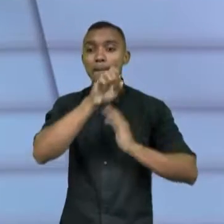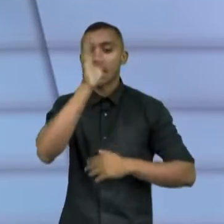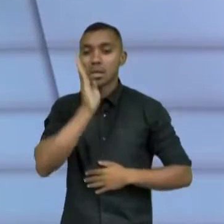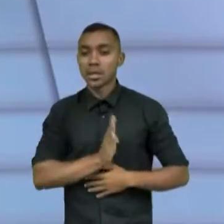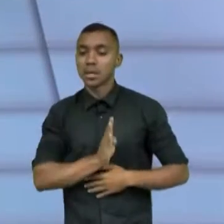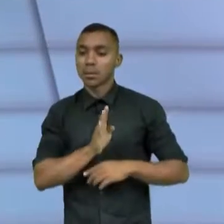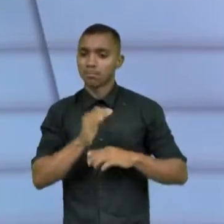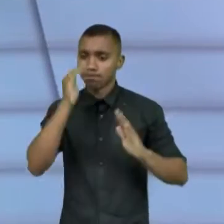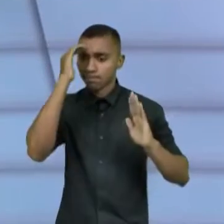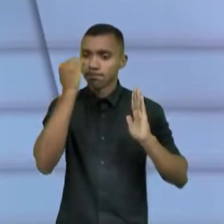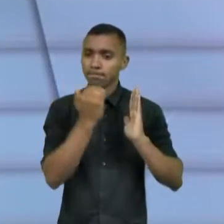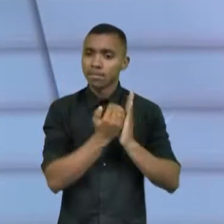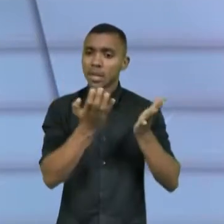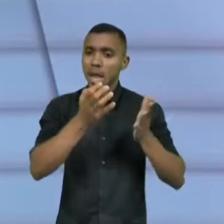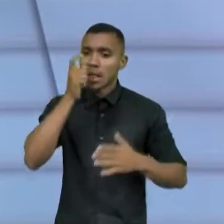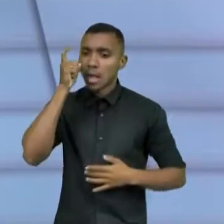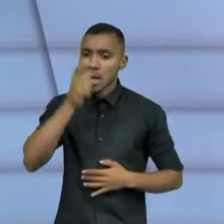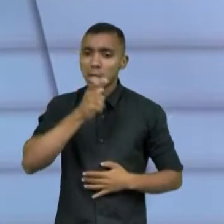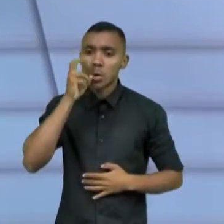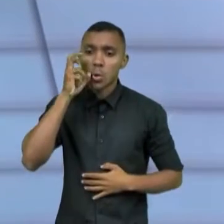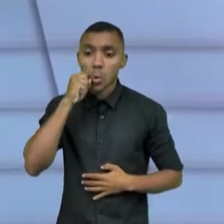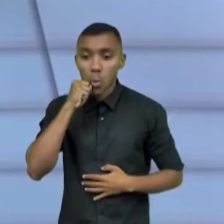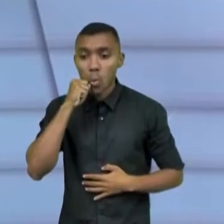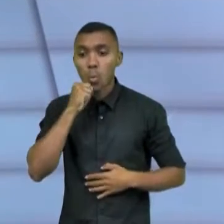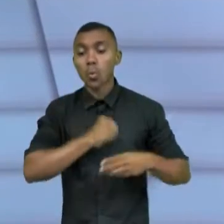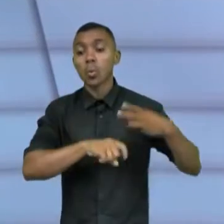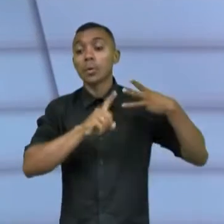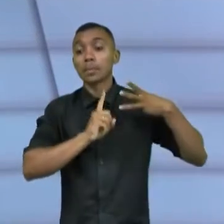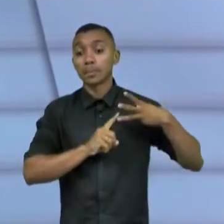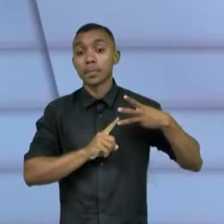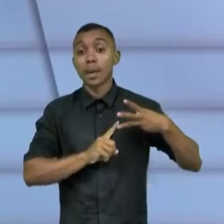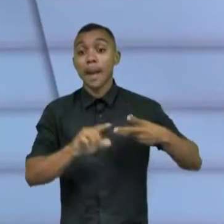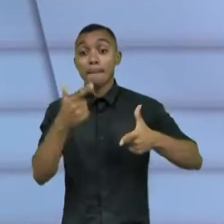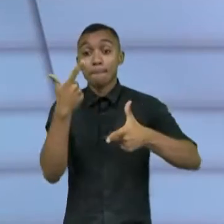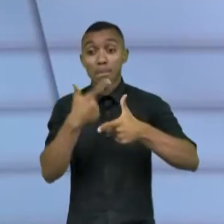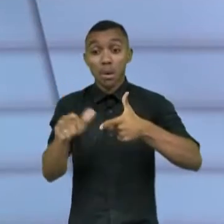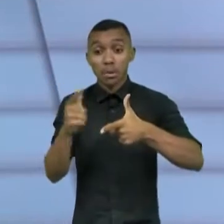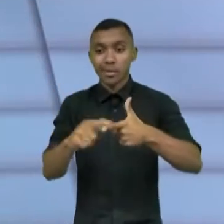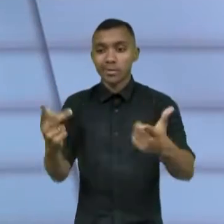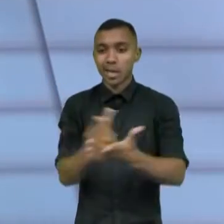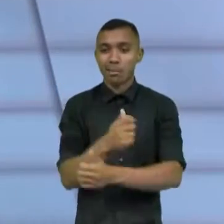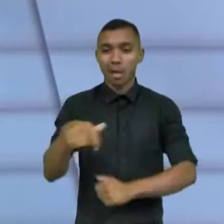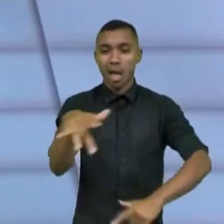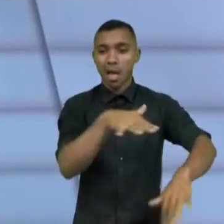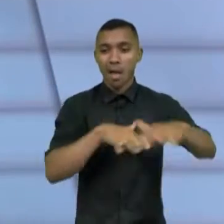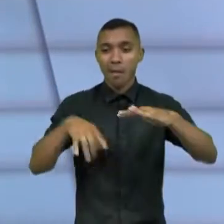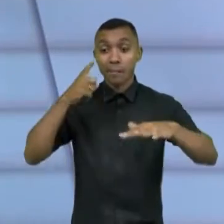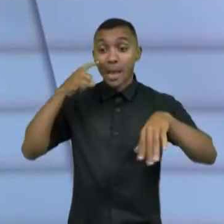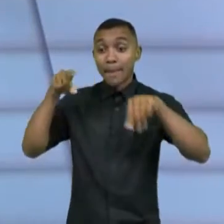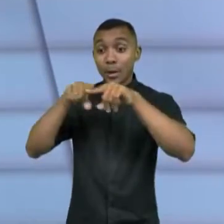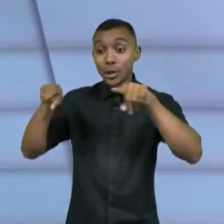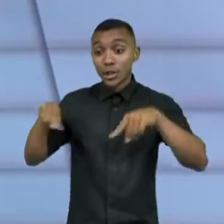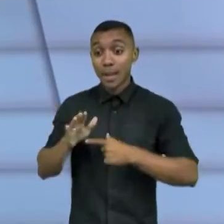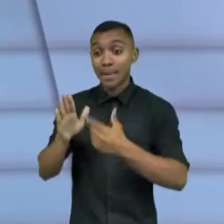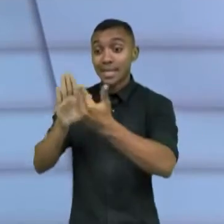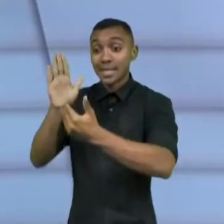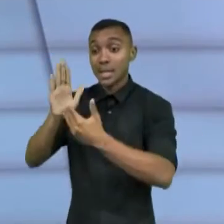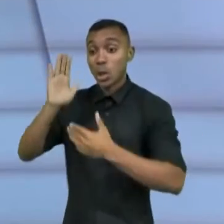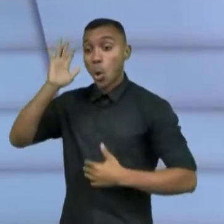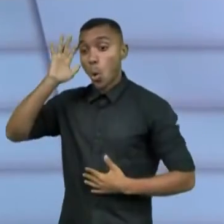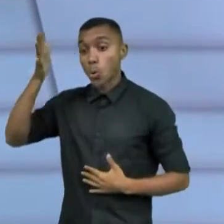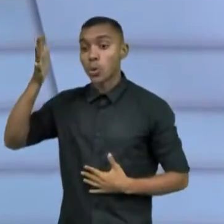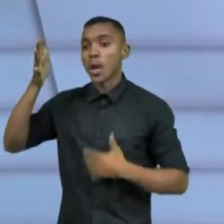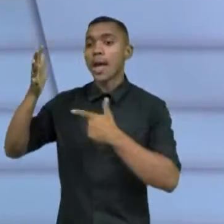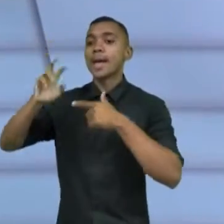lucratividade para o negócio. Essa solução que ele propõe precisa estar ligada ao core business do negócio, assim,